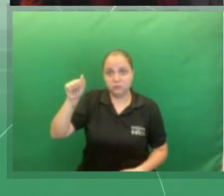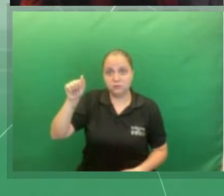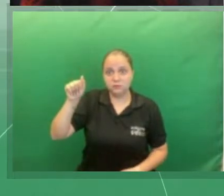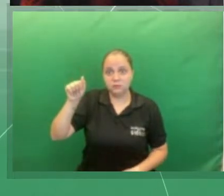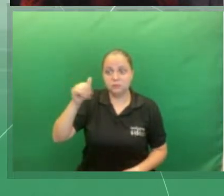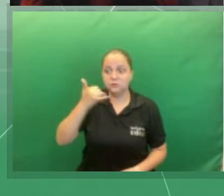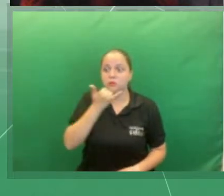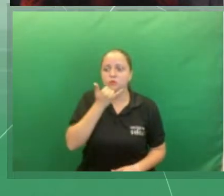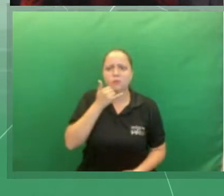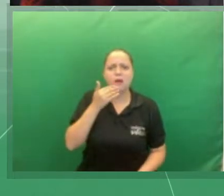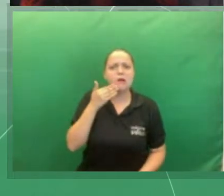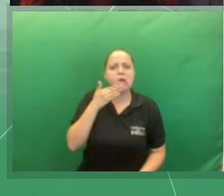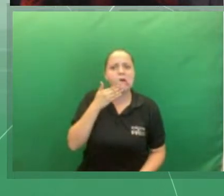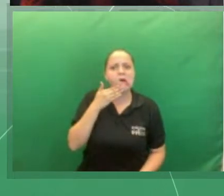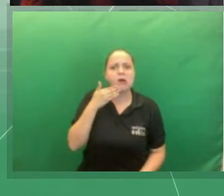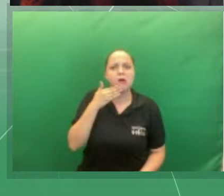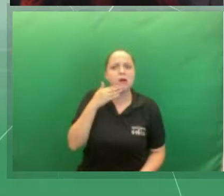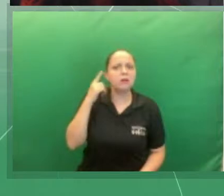essa